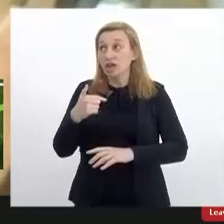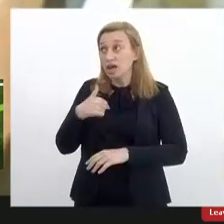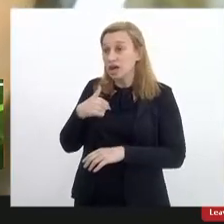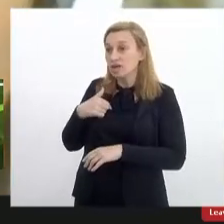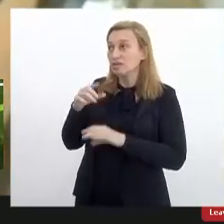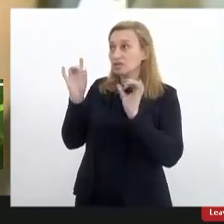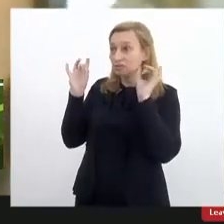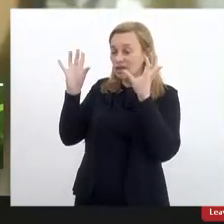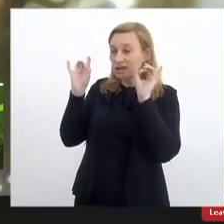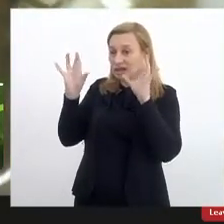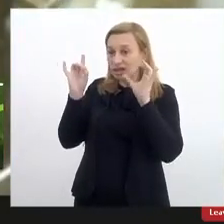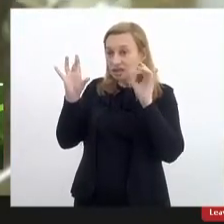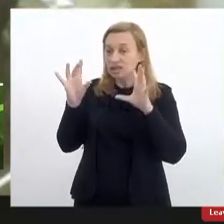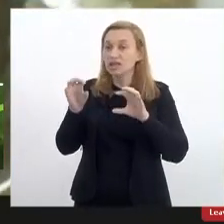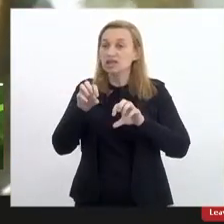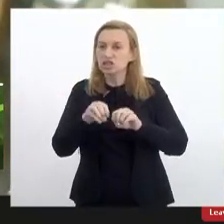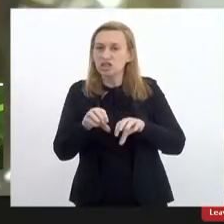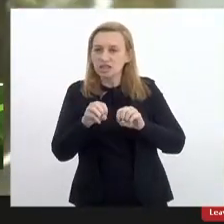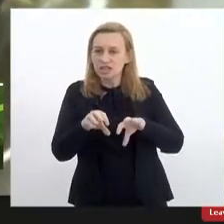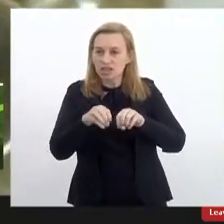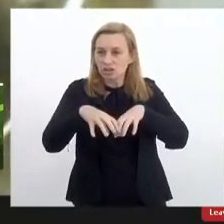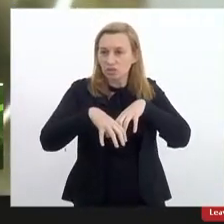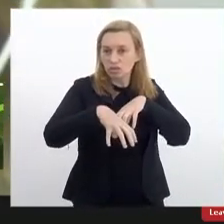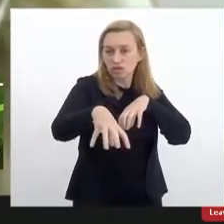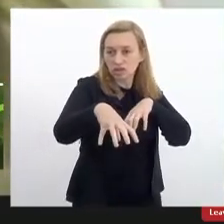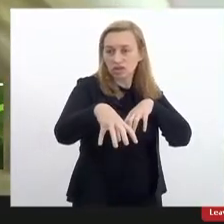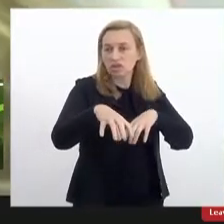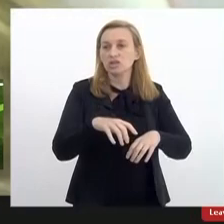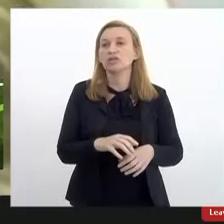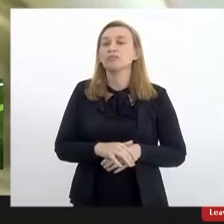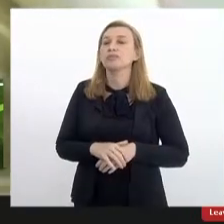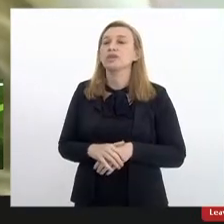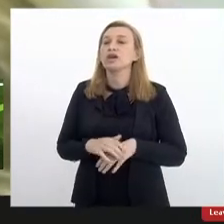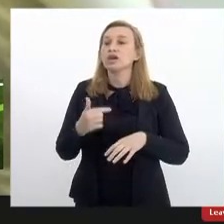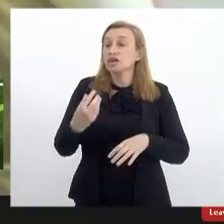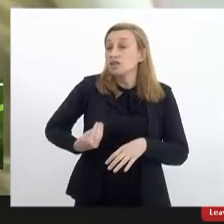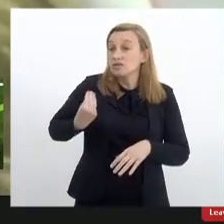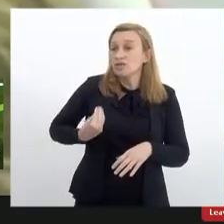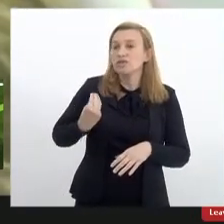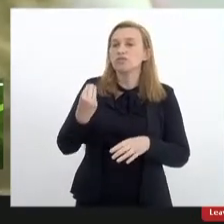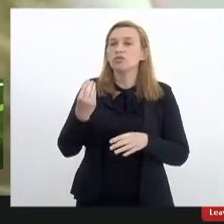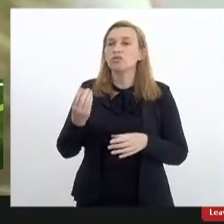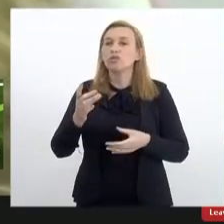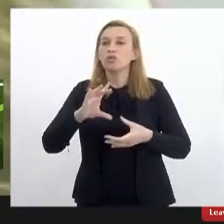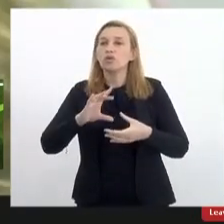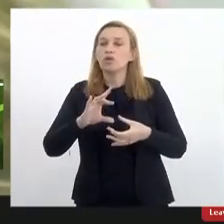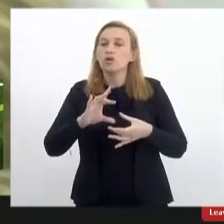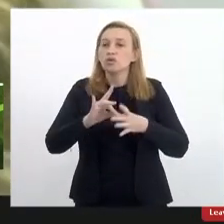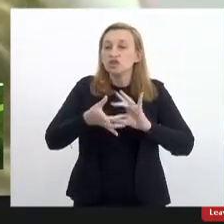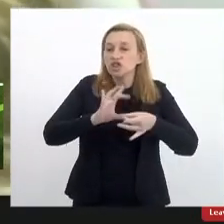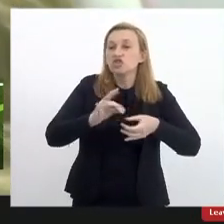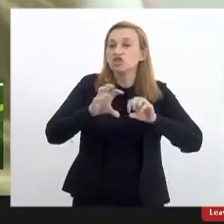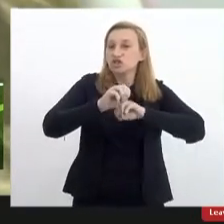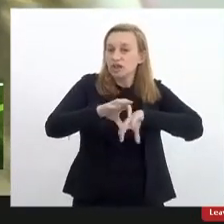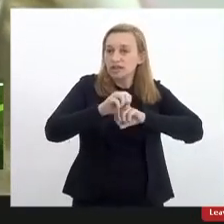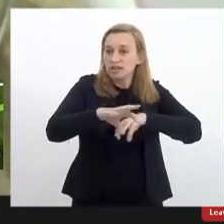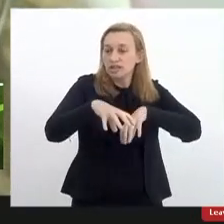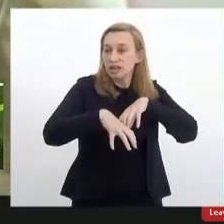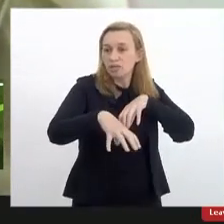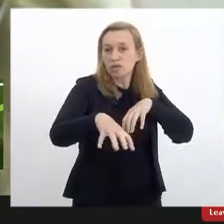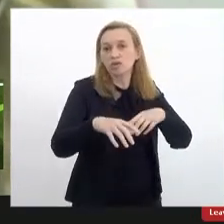distância em ensino híbrido trabalho muito com tecnologias educacionais e vi nesse contexto de ensino remoto tantas